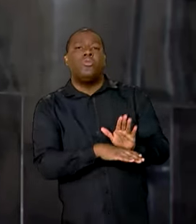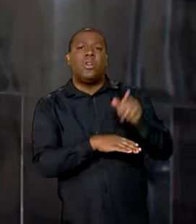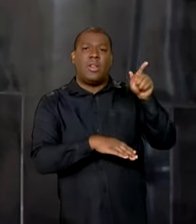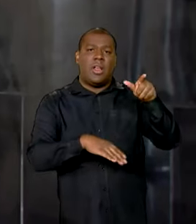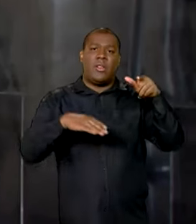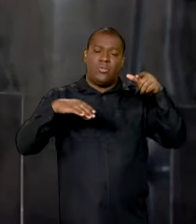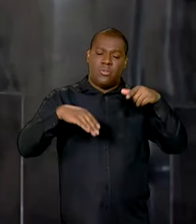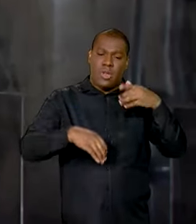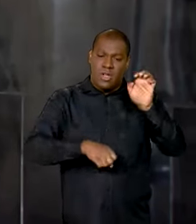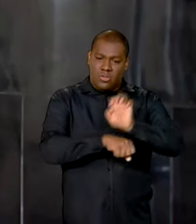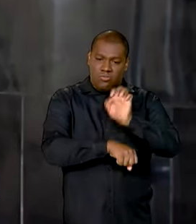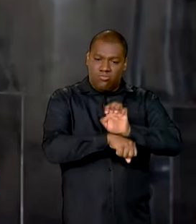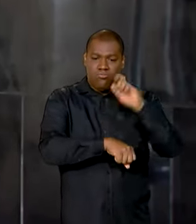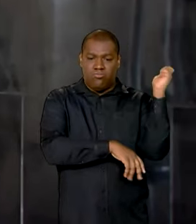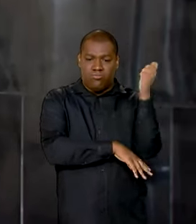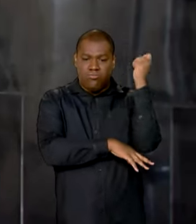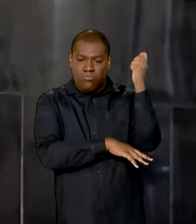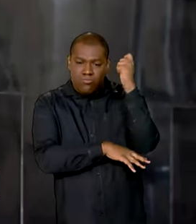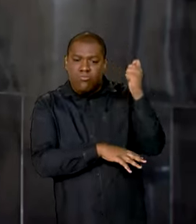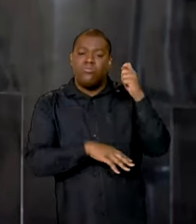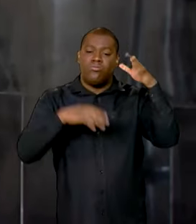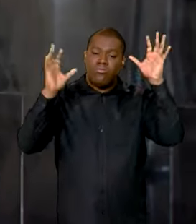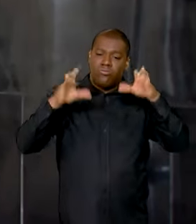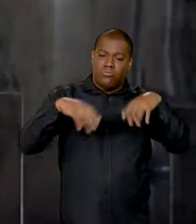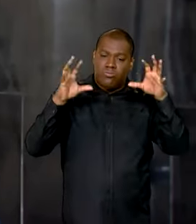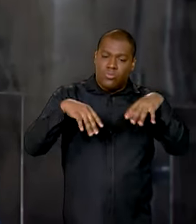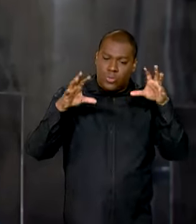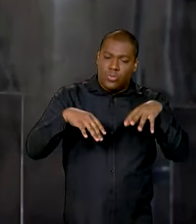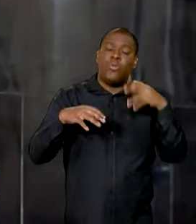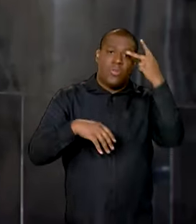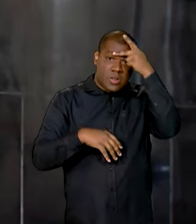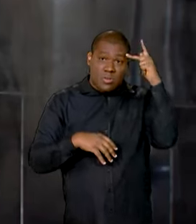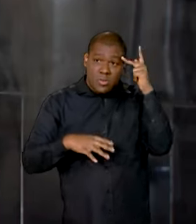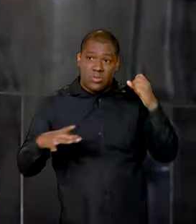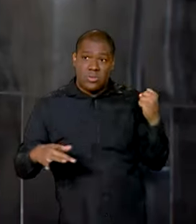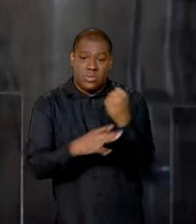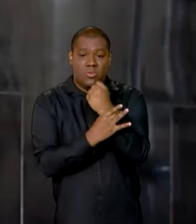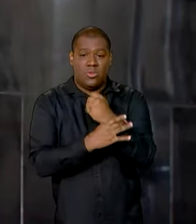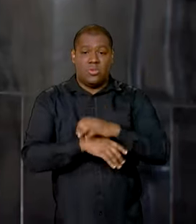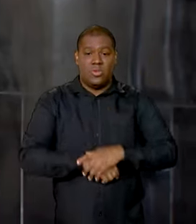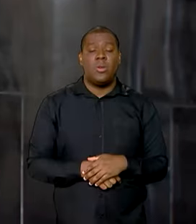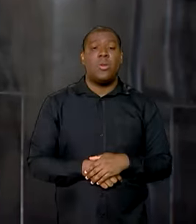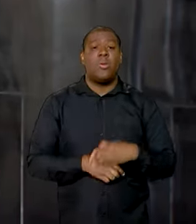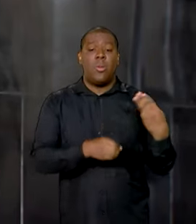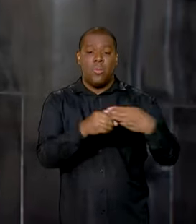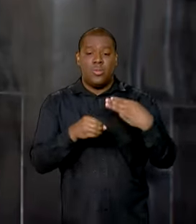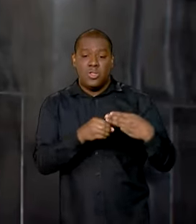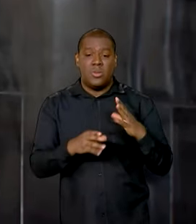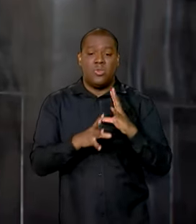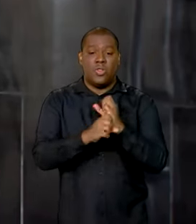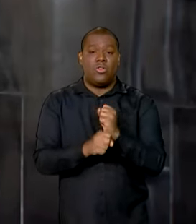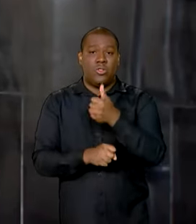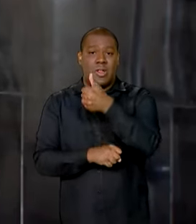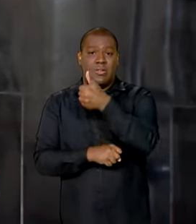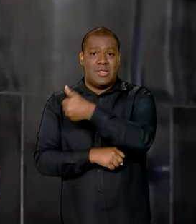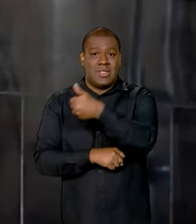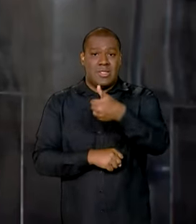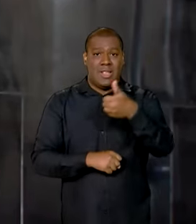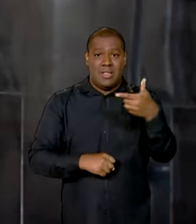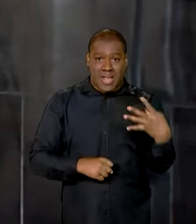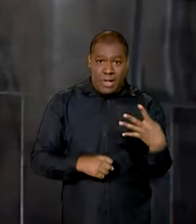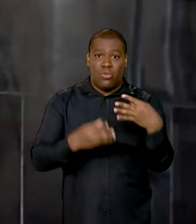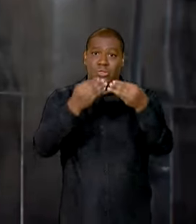E olha, Vanessa, tem um balanço que foi divulgado ontem, às 6 da tarde, são 114 municípios afetados pelas chuvas no Rio Grande do Sul,